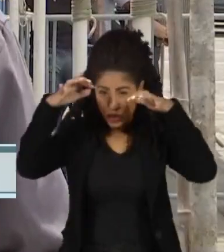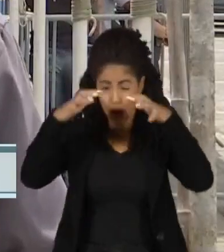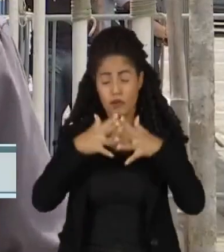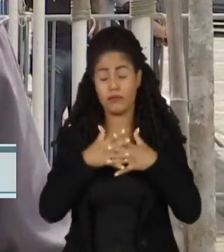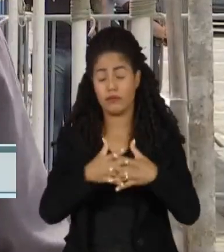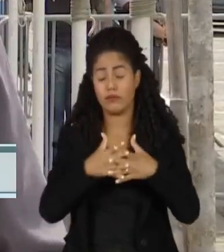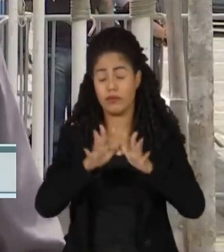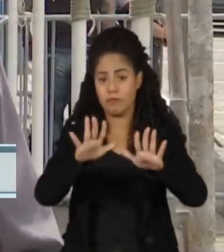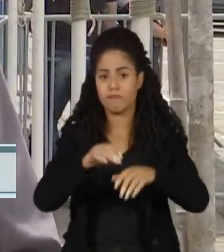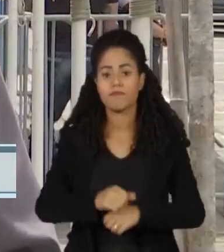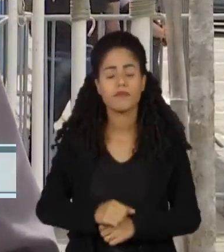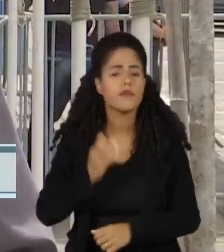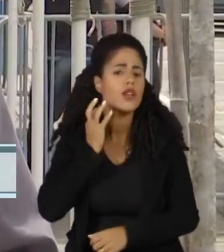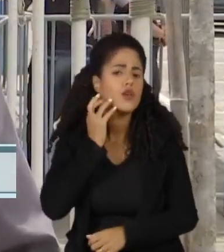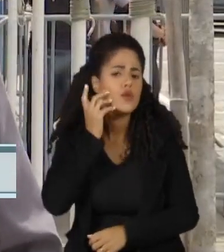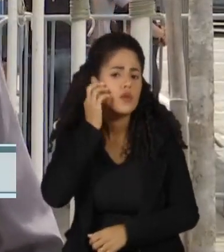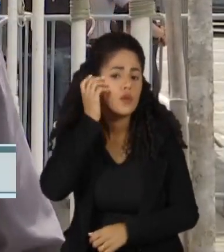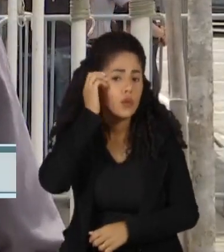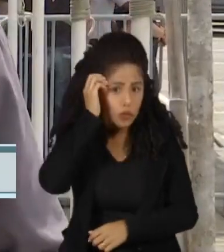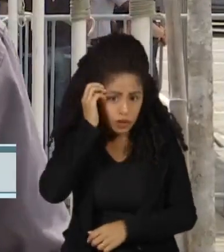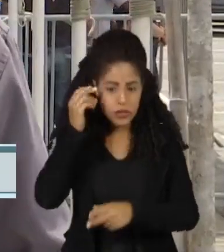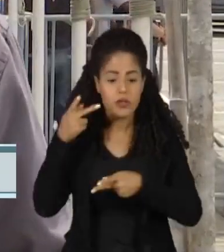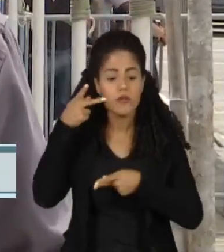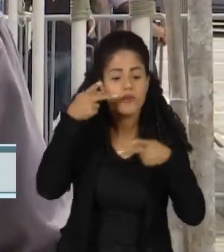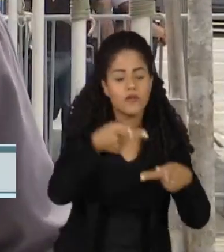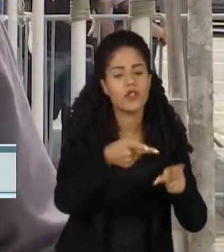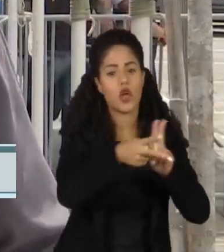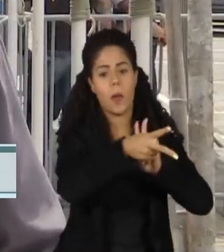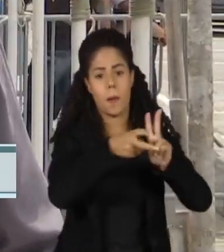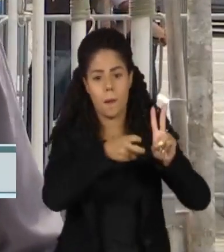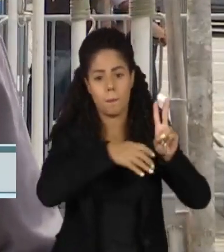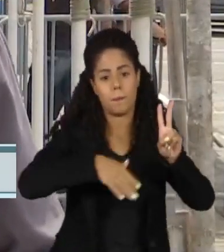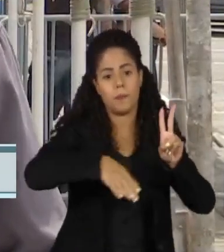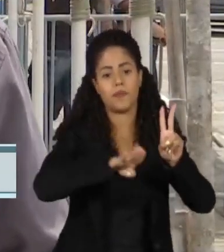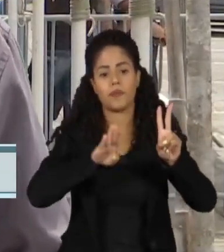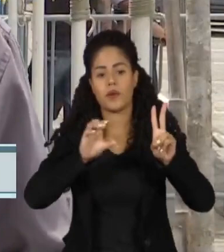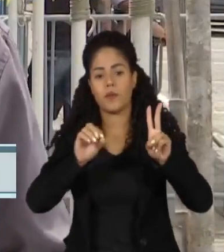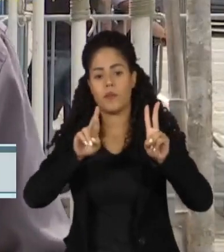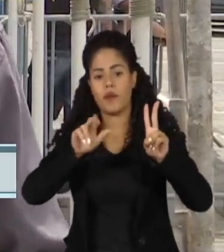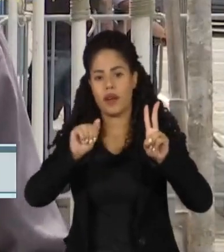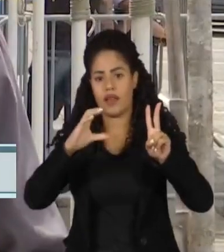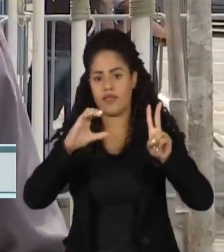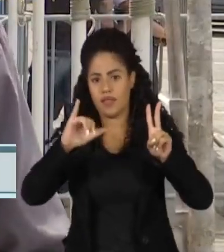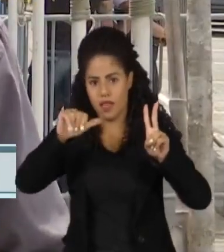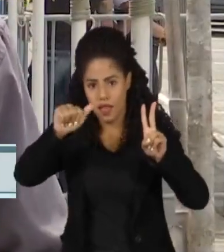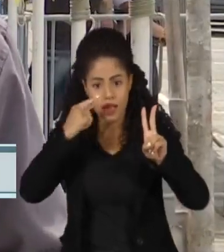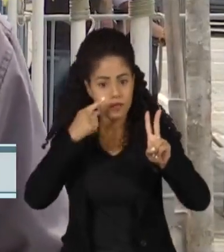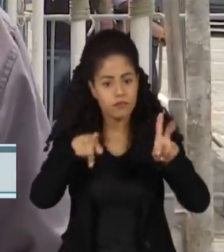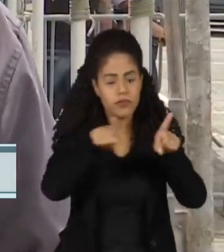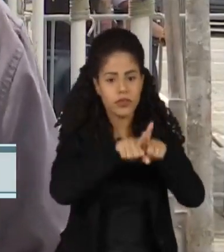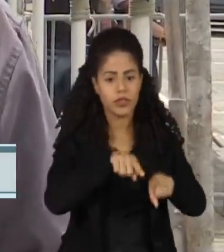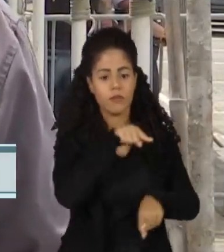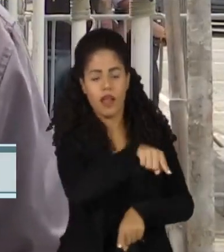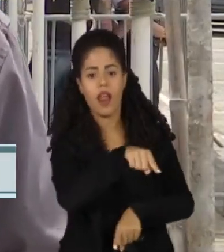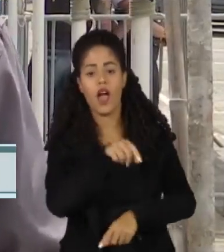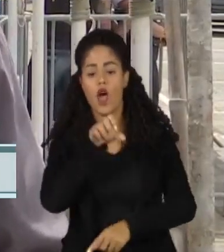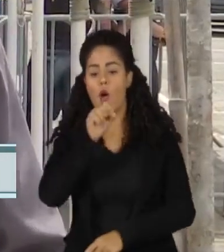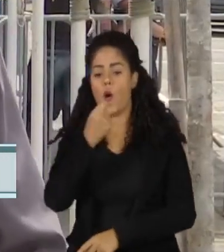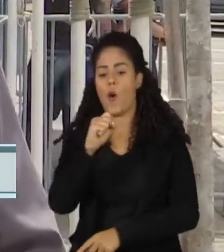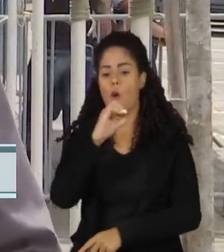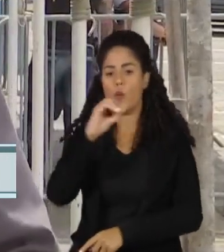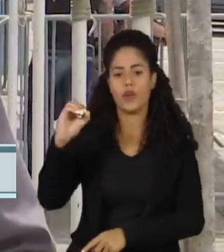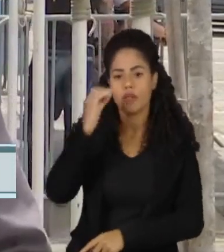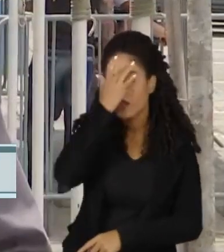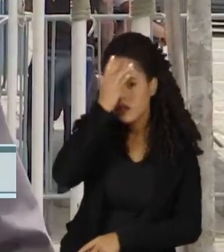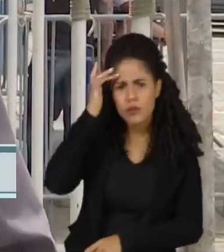Paulo, Tarsísio de Freitas, visitou uma aldeia indígena em Imboraceia. A aldeia Rio Silveira, do povo Guarani, tem cerca de 800 pessoas